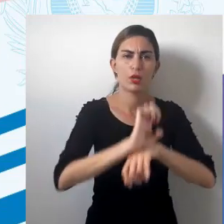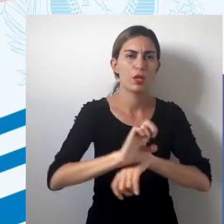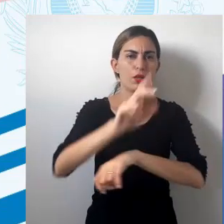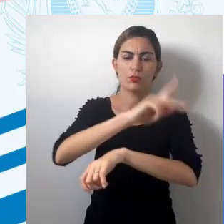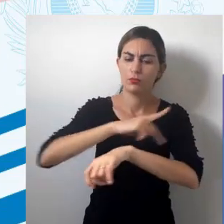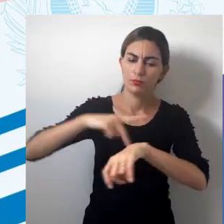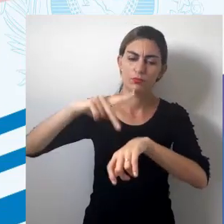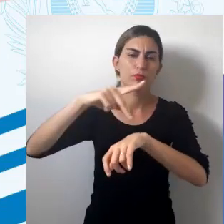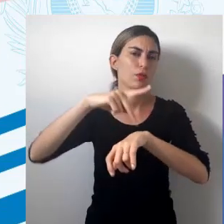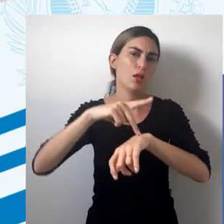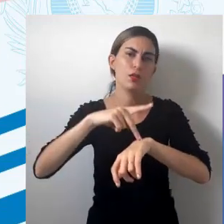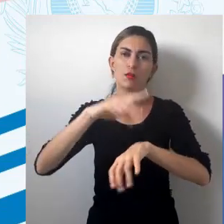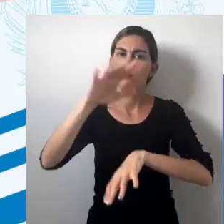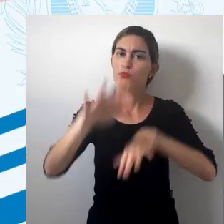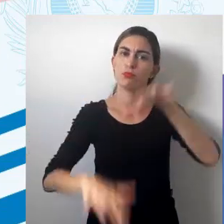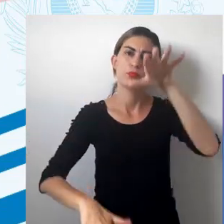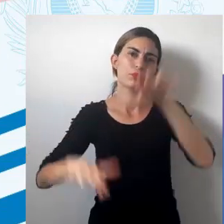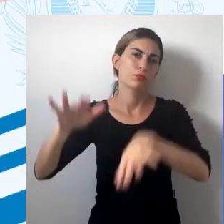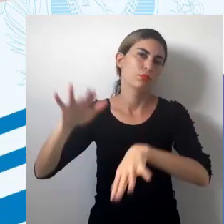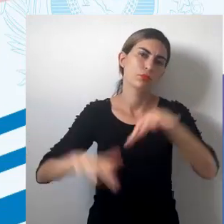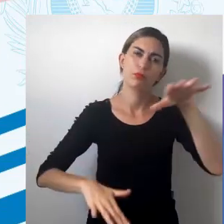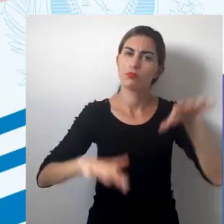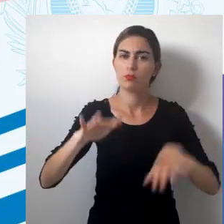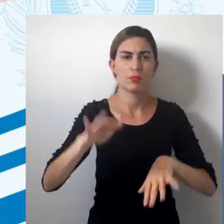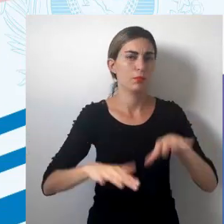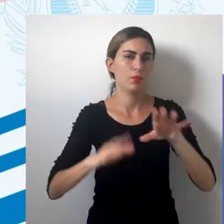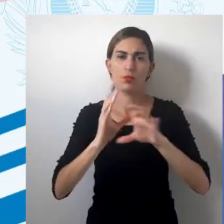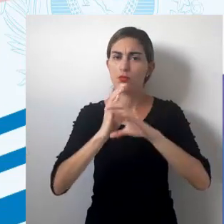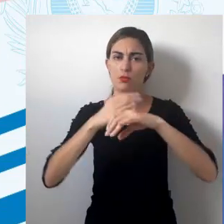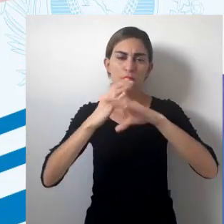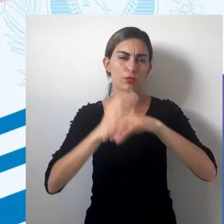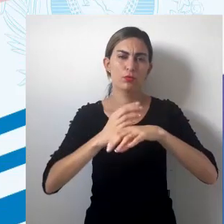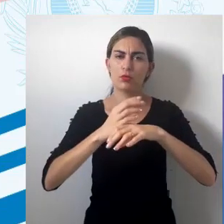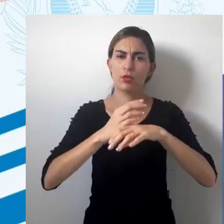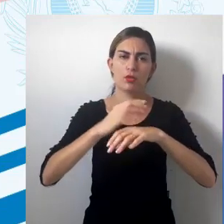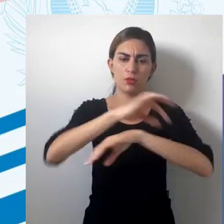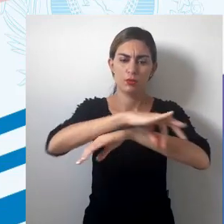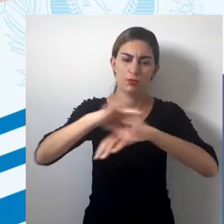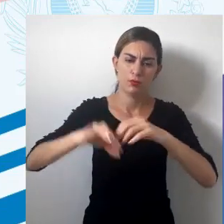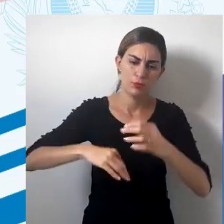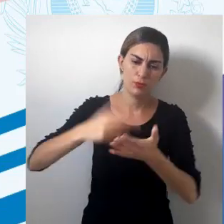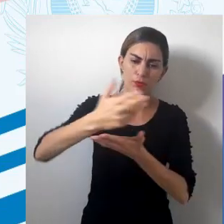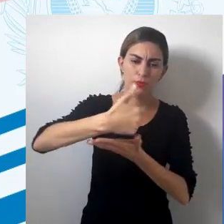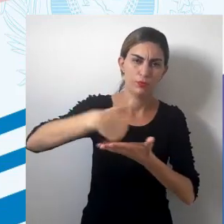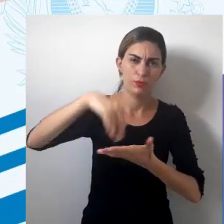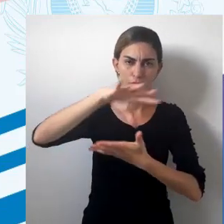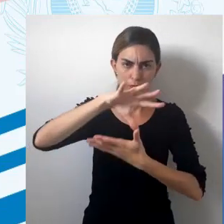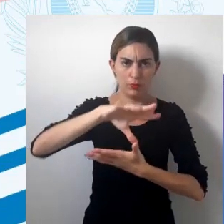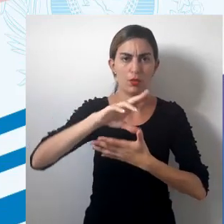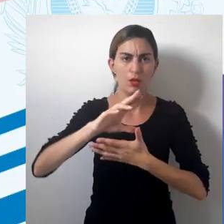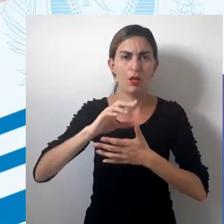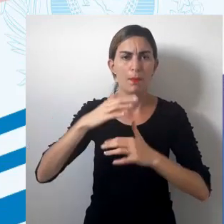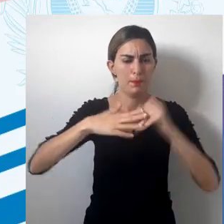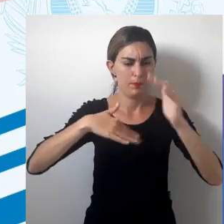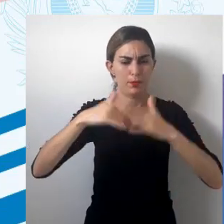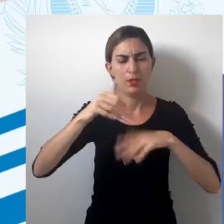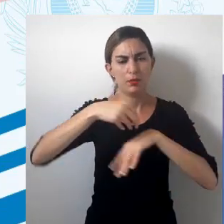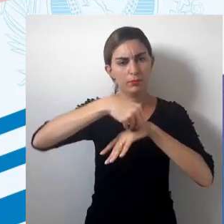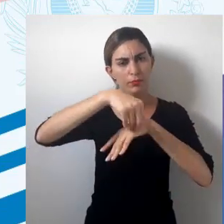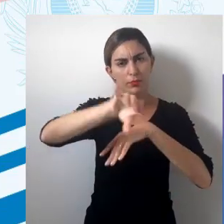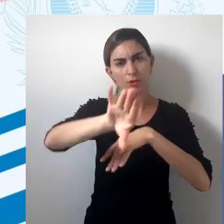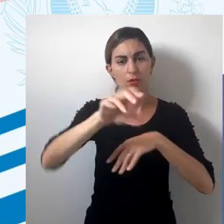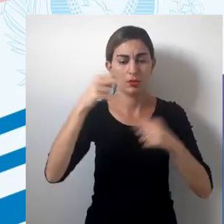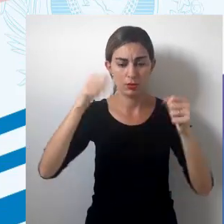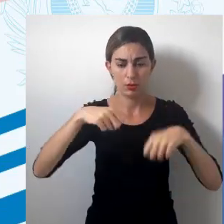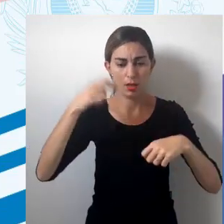o espaço do país, não é? Vai variar com a escala. Então, a ciência cartográfica tem essa utilidade prática de trazer para nós